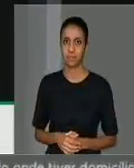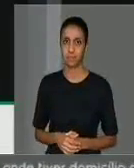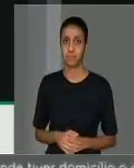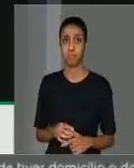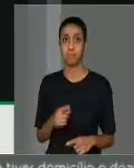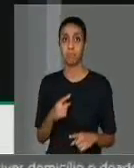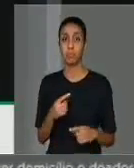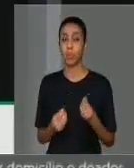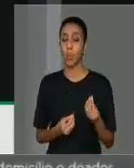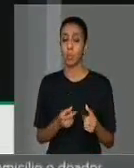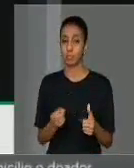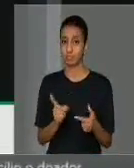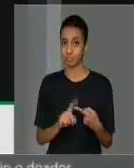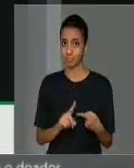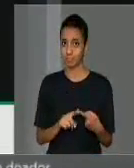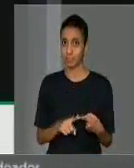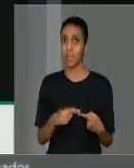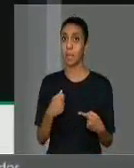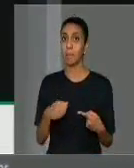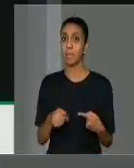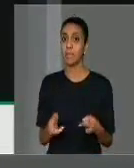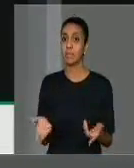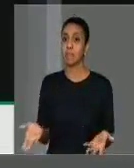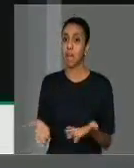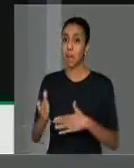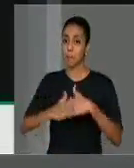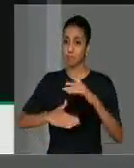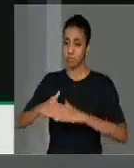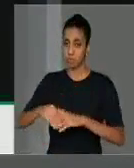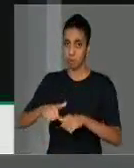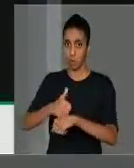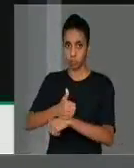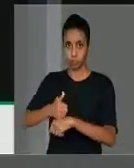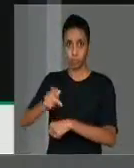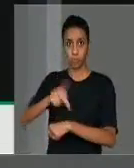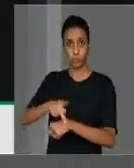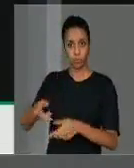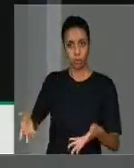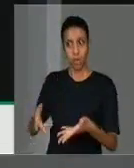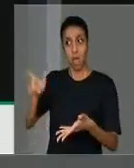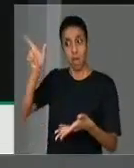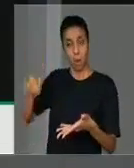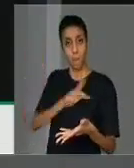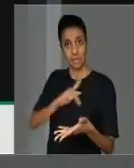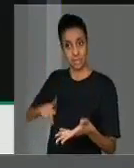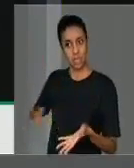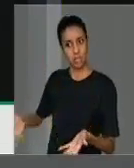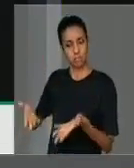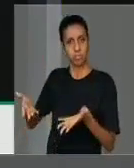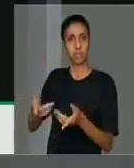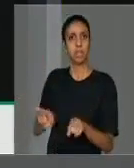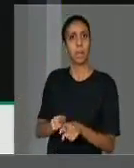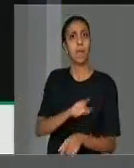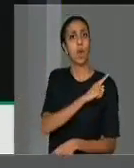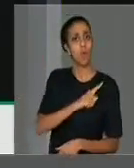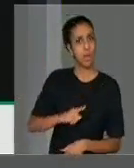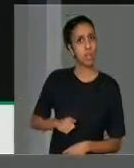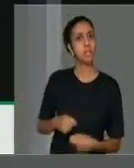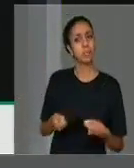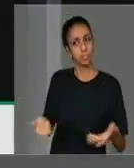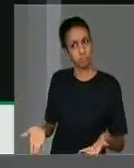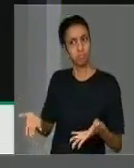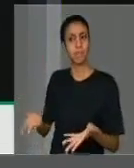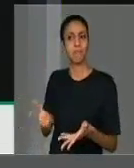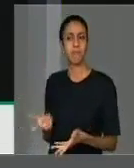reconhecimento e valorização da categoria pelo presidente da República e por nossos governantes.